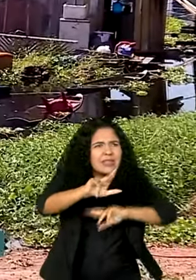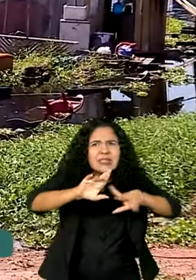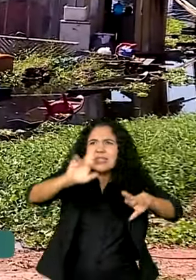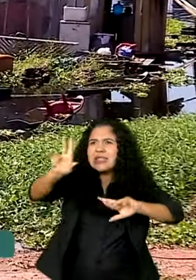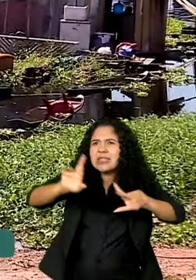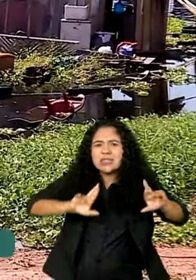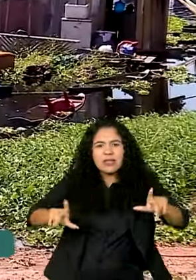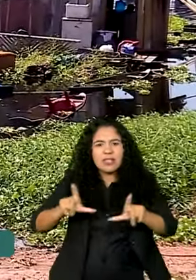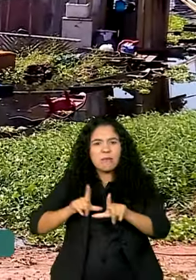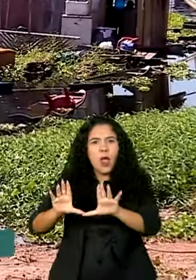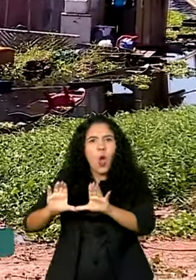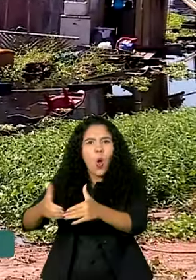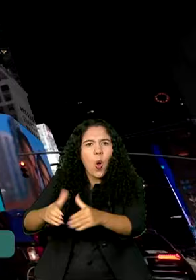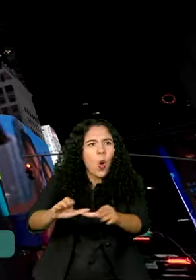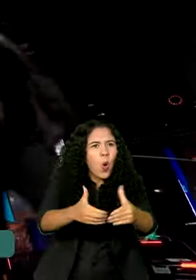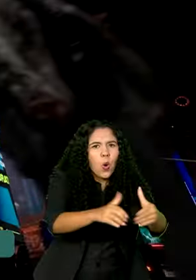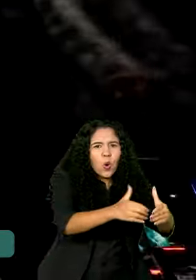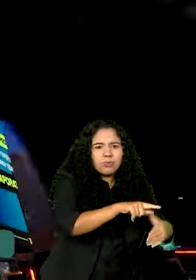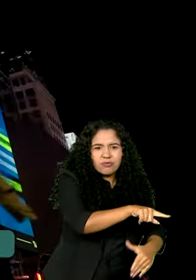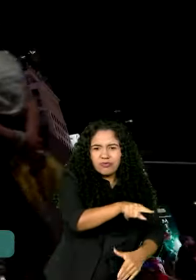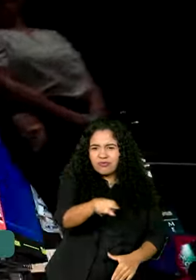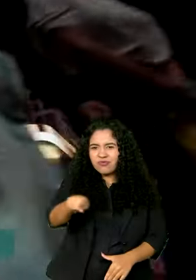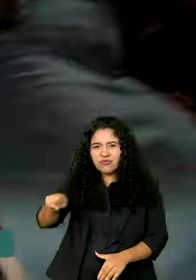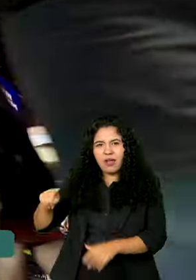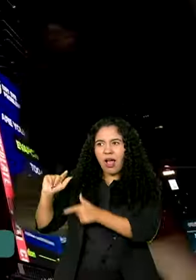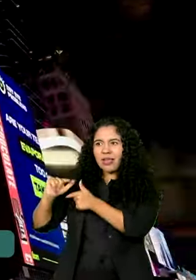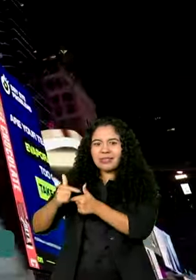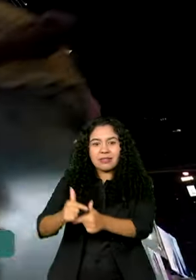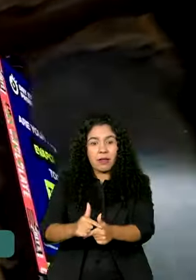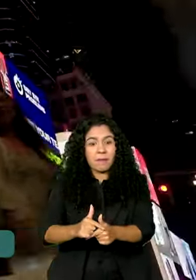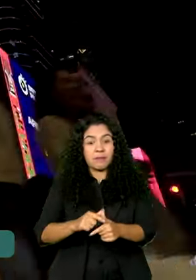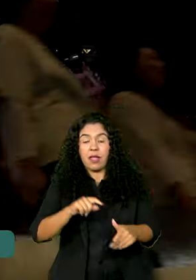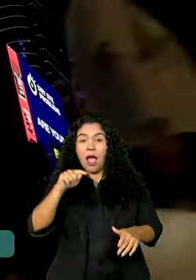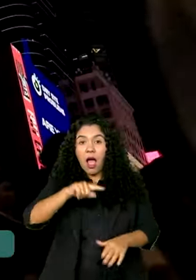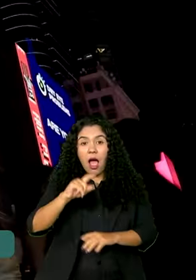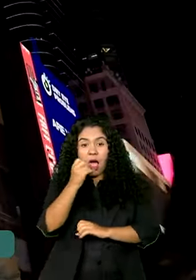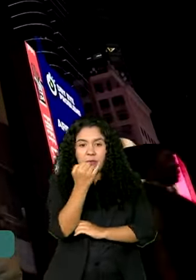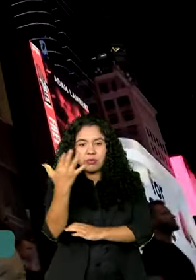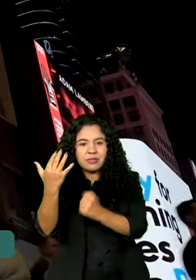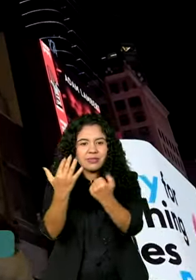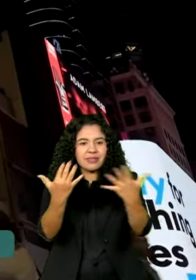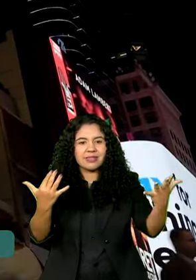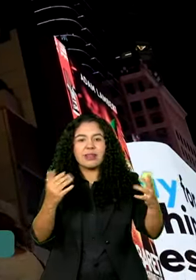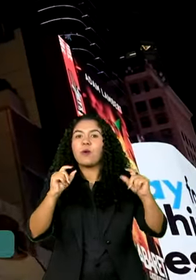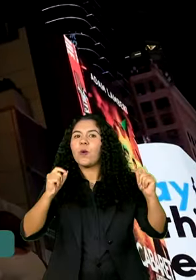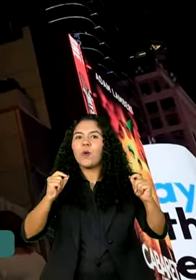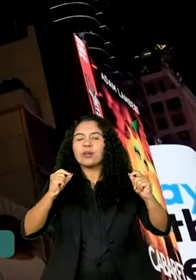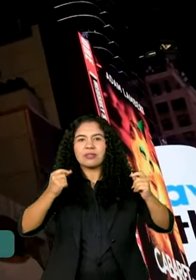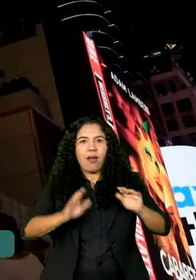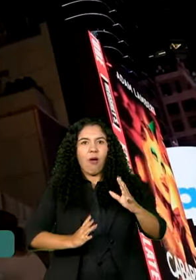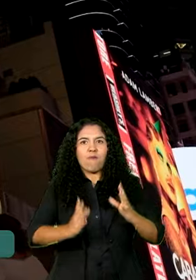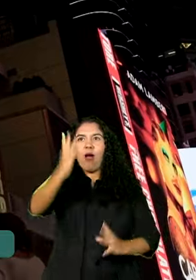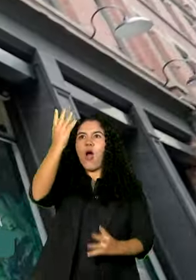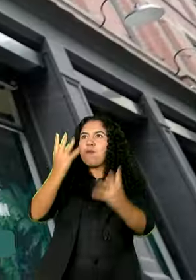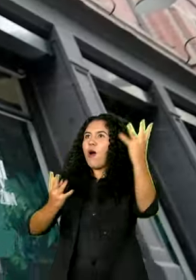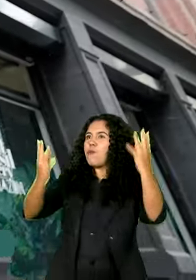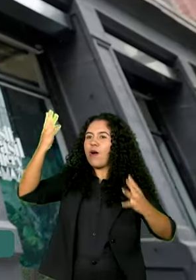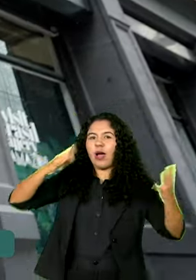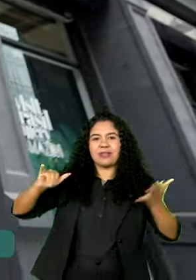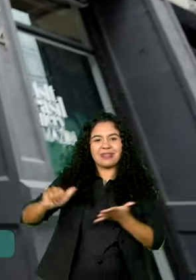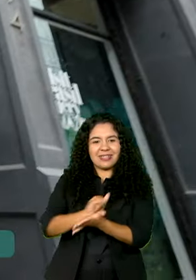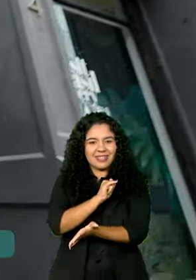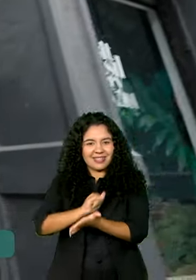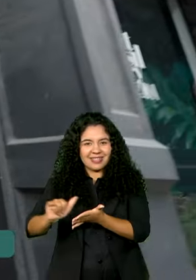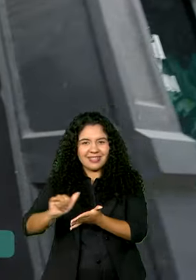comunidades tradicionais. A Amazônia ganhou destaque nos telões da icônica Times Square, em Nova York. A